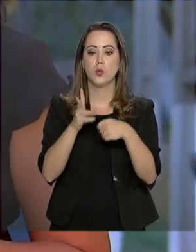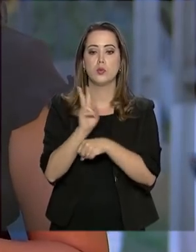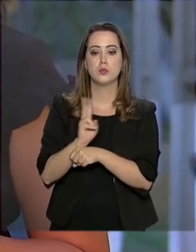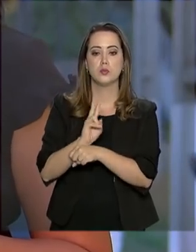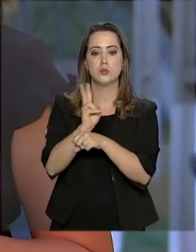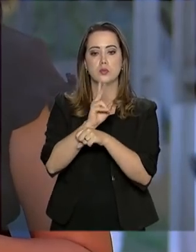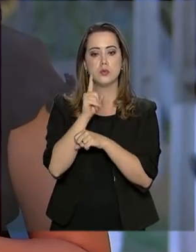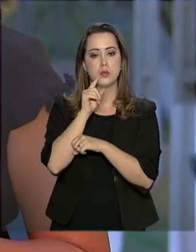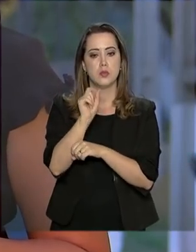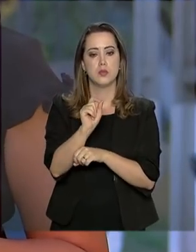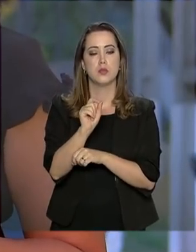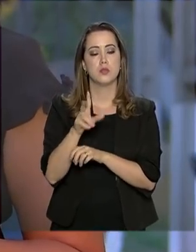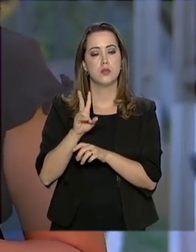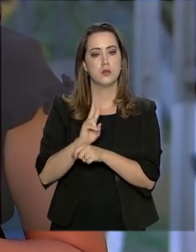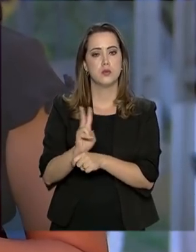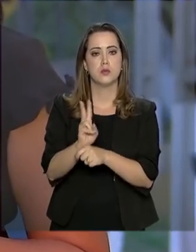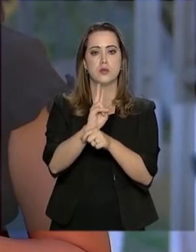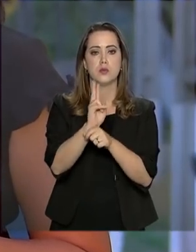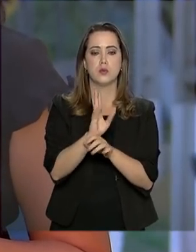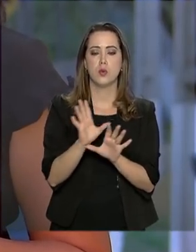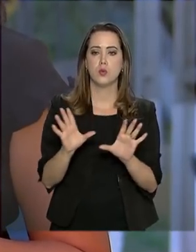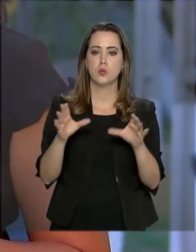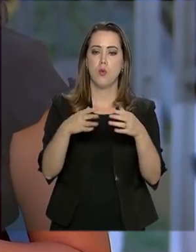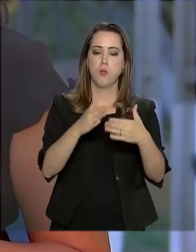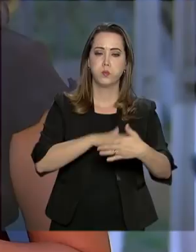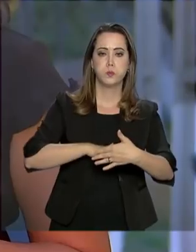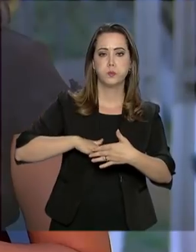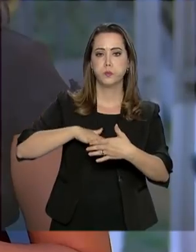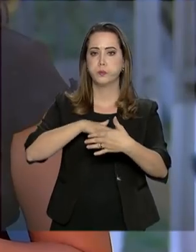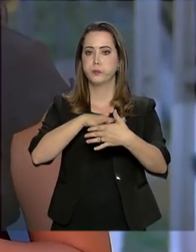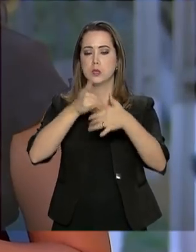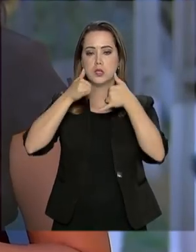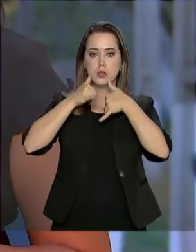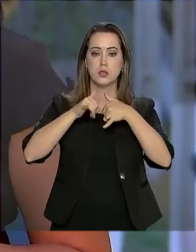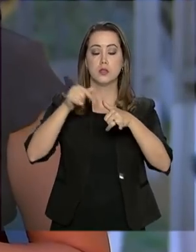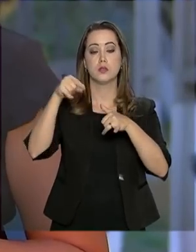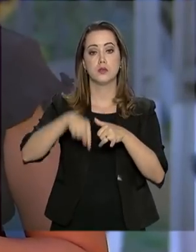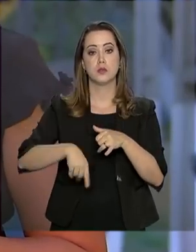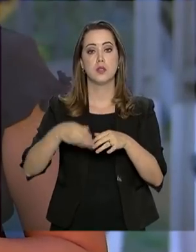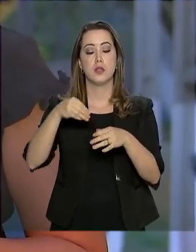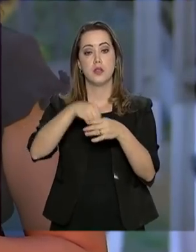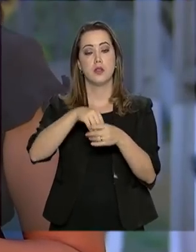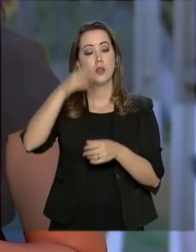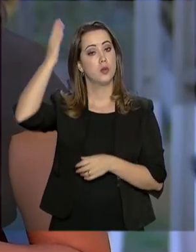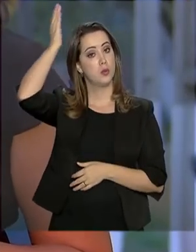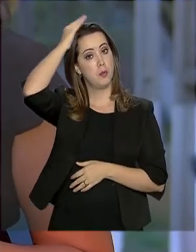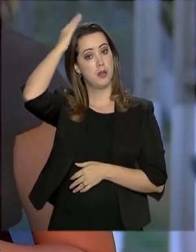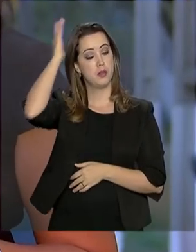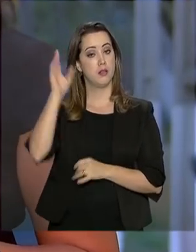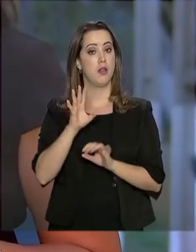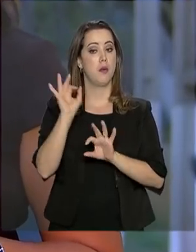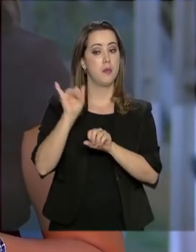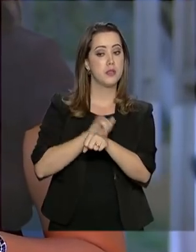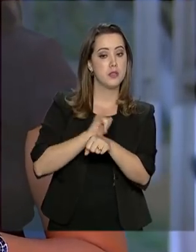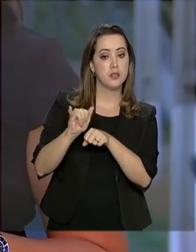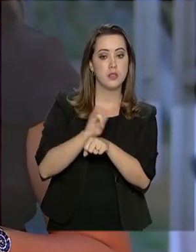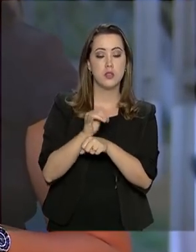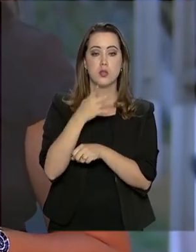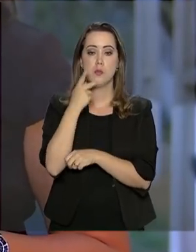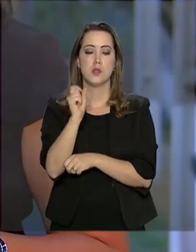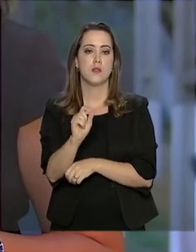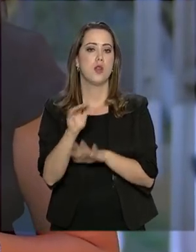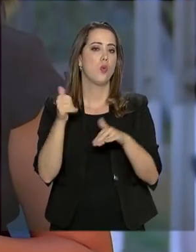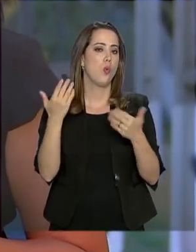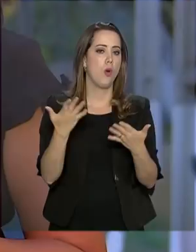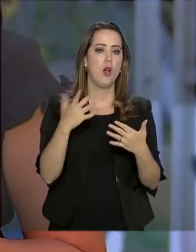na fiscalização, na vistoria de barragens ligadas a usinas hidrelétricas aqui no interior do Paraná. Por questões estratégicas, eu não posso dizer